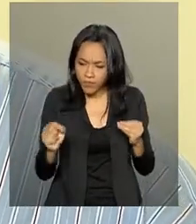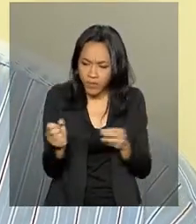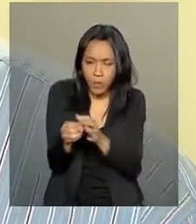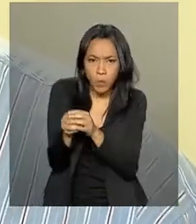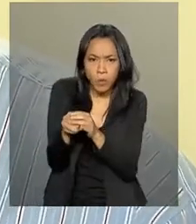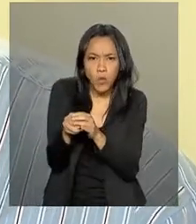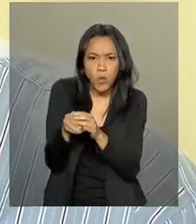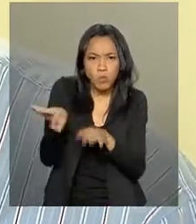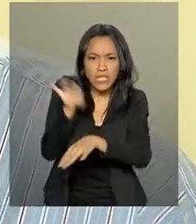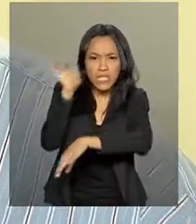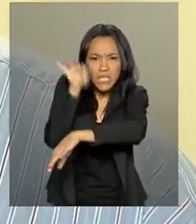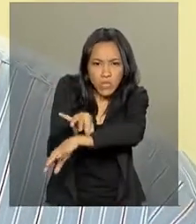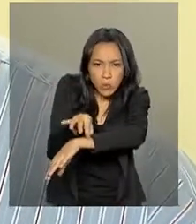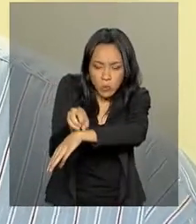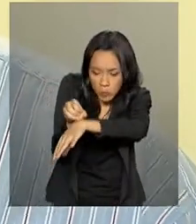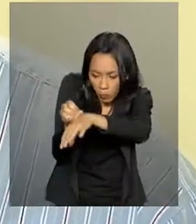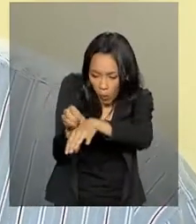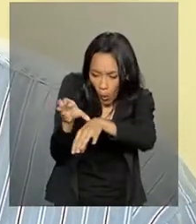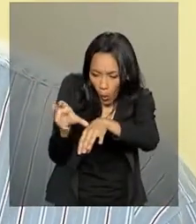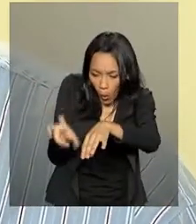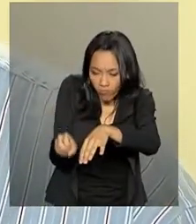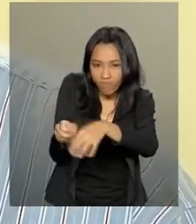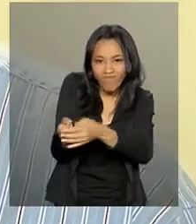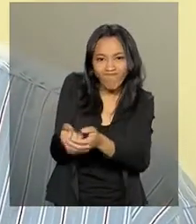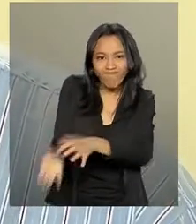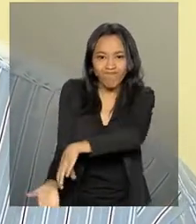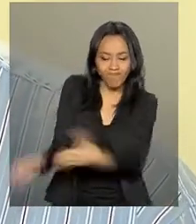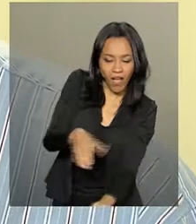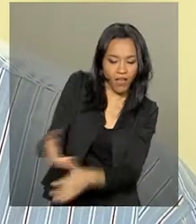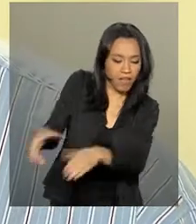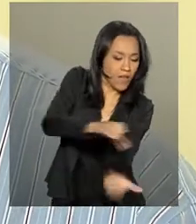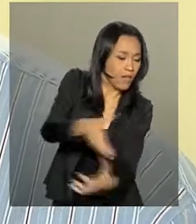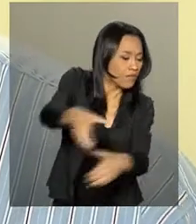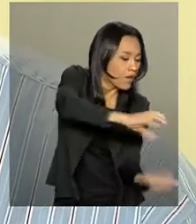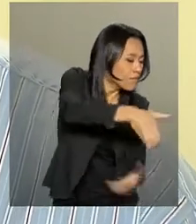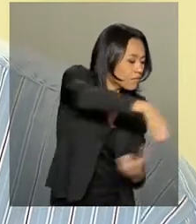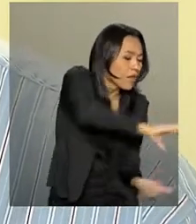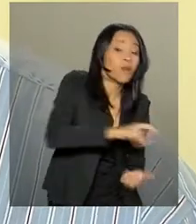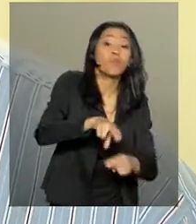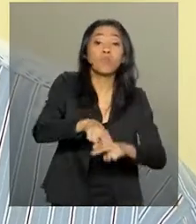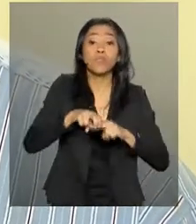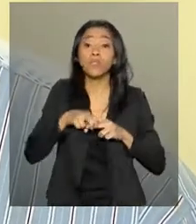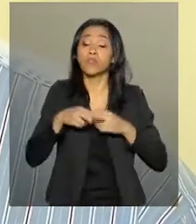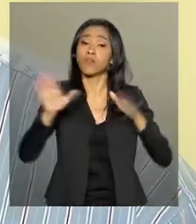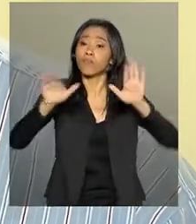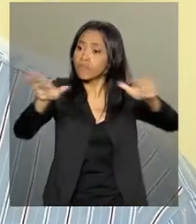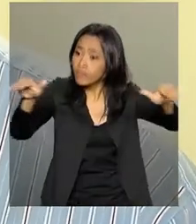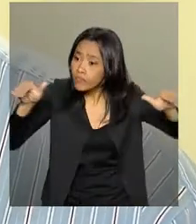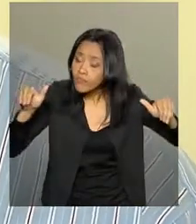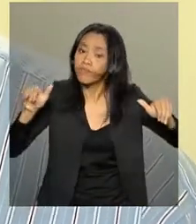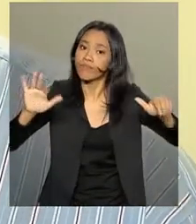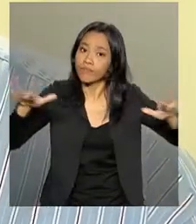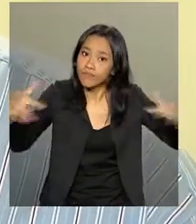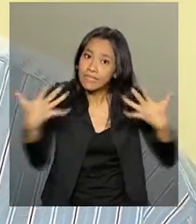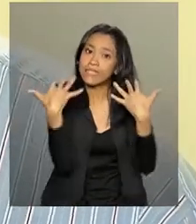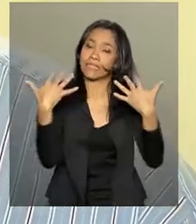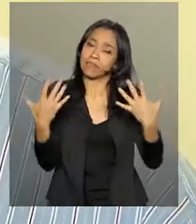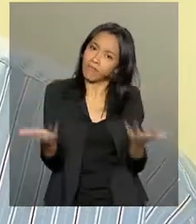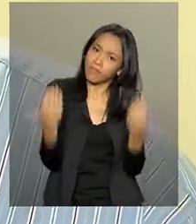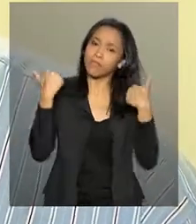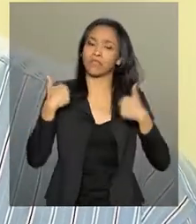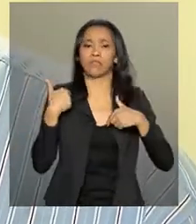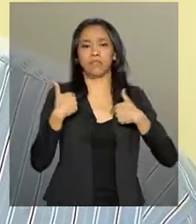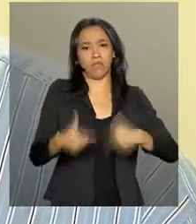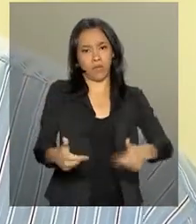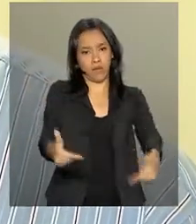mosquitos nos domicílios. Para isso, nós estamos conclamando e convidando a população a trabalhar conosco,